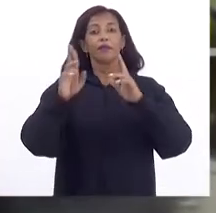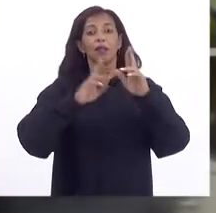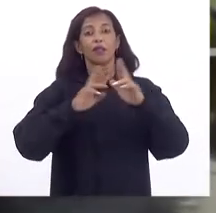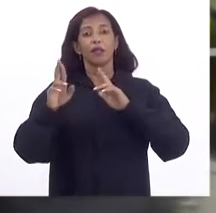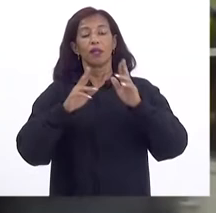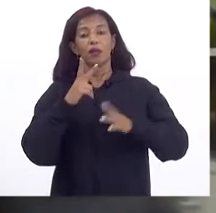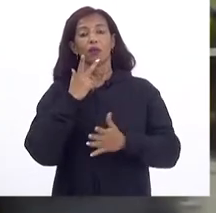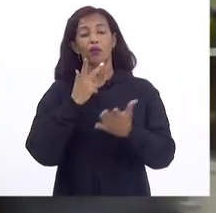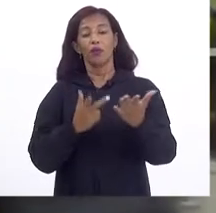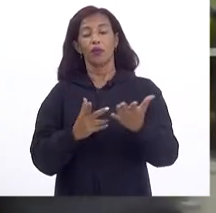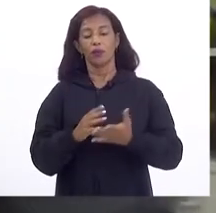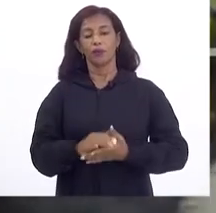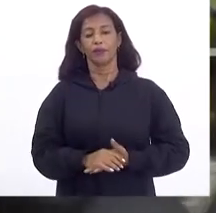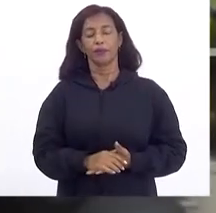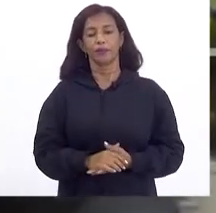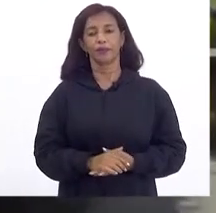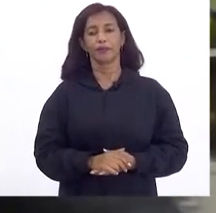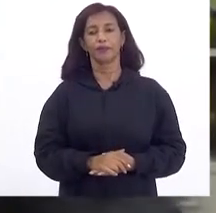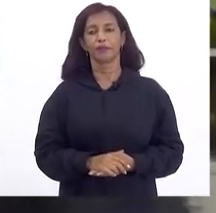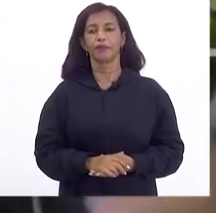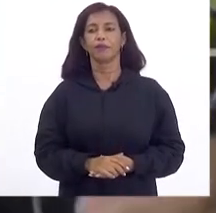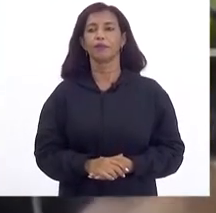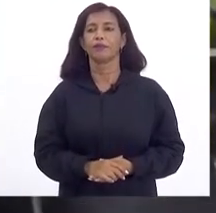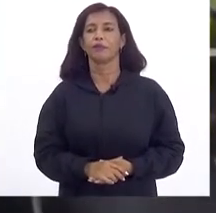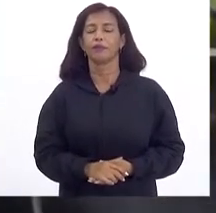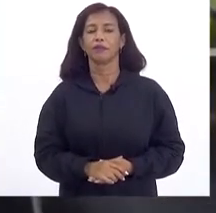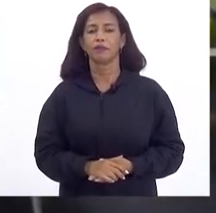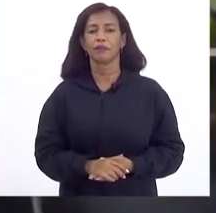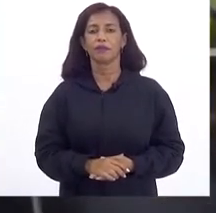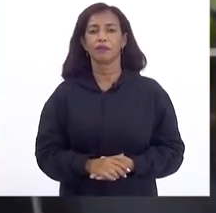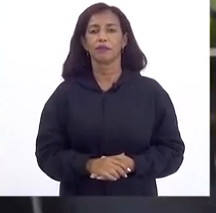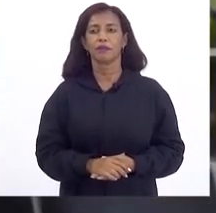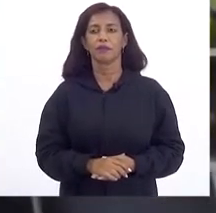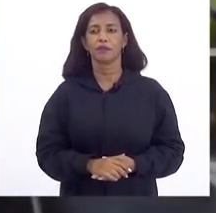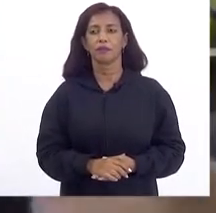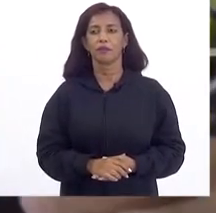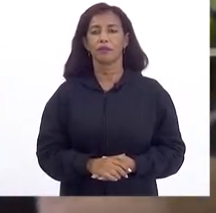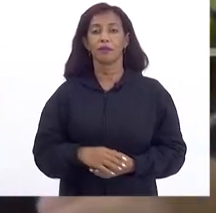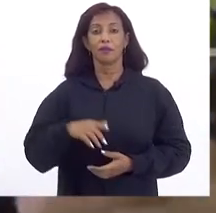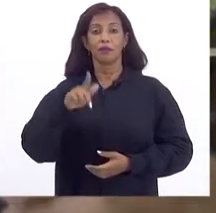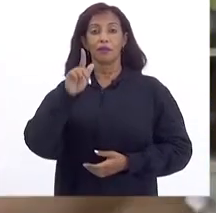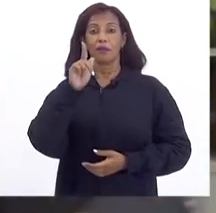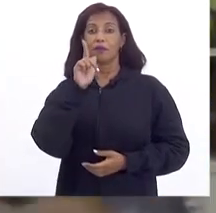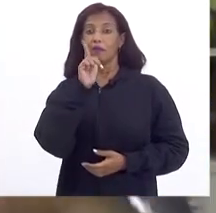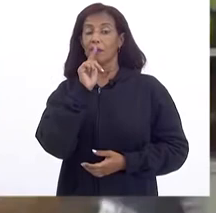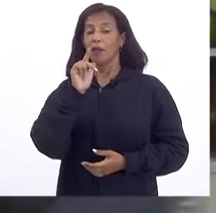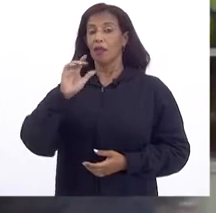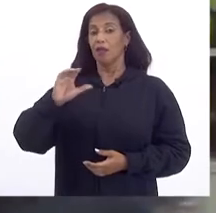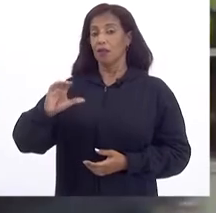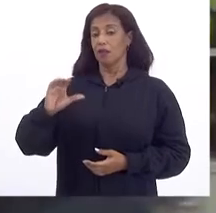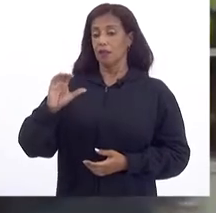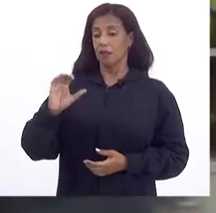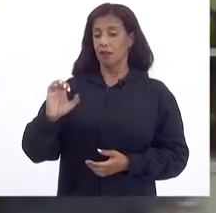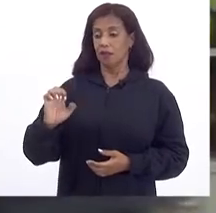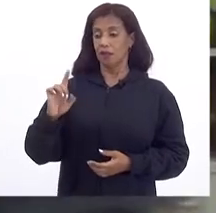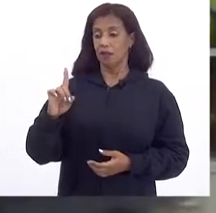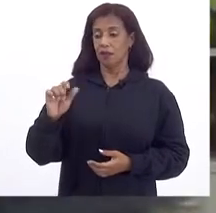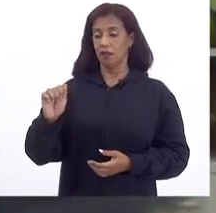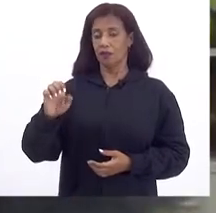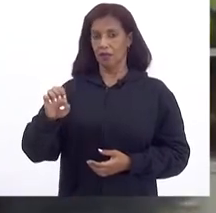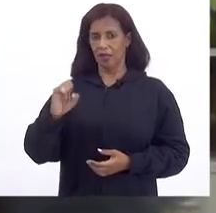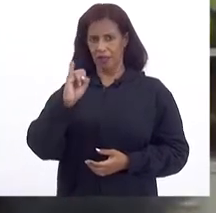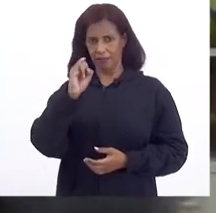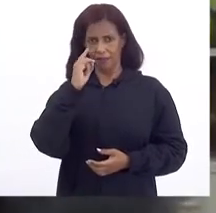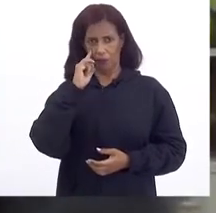Ao que o senhor Comentou Da unidade Da CEDAI Se o senhor Deu uma